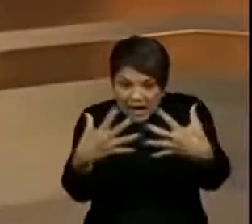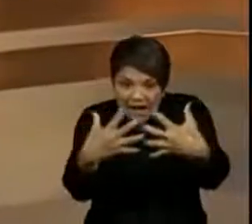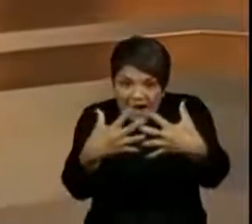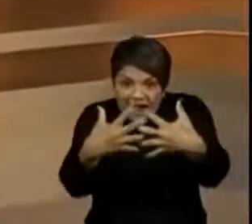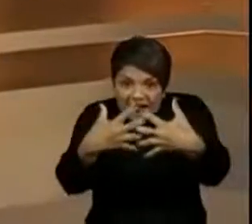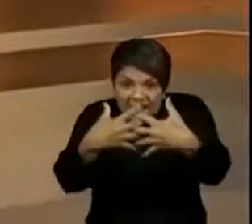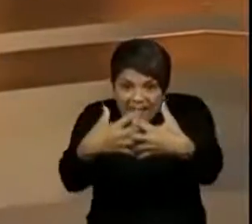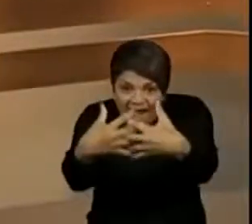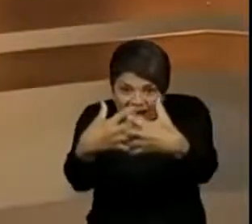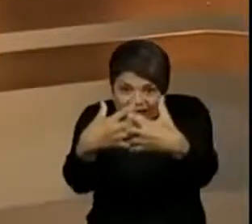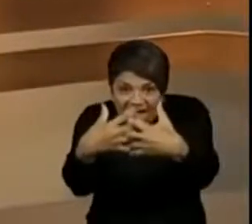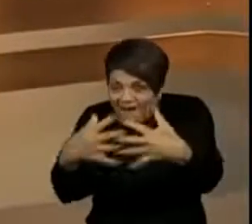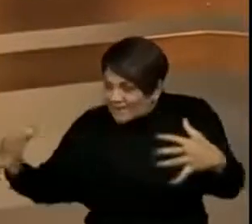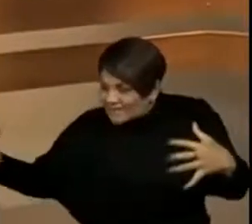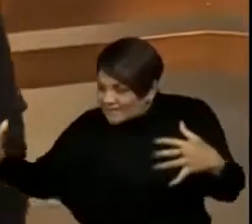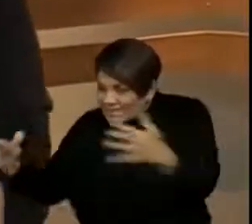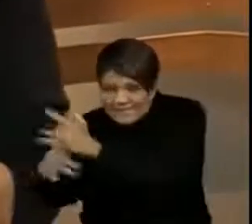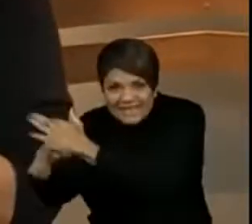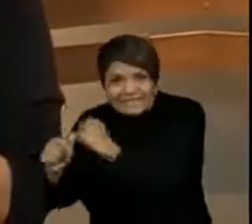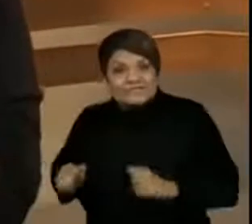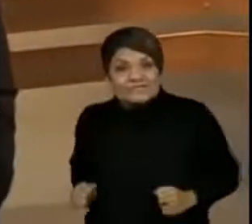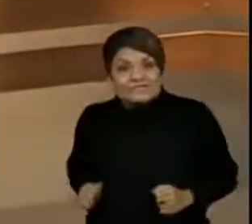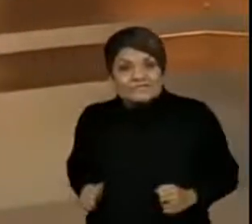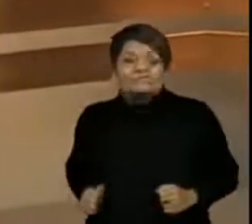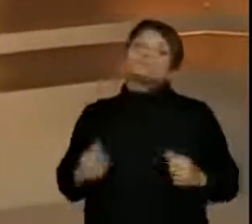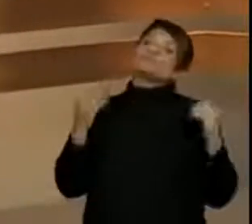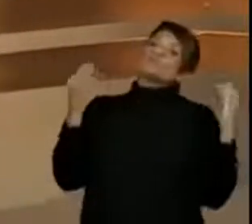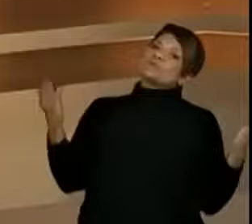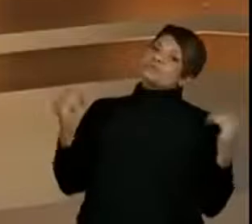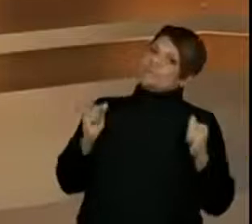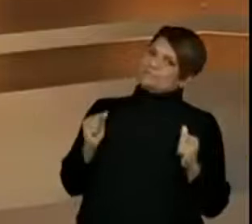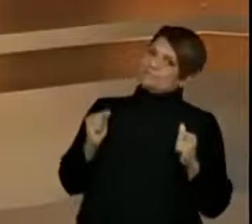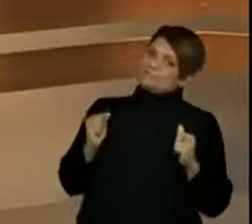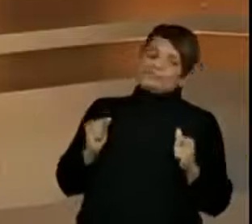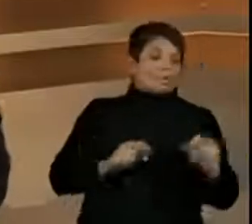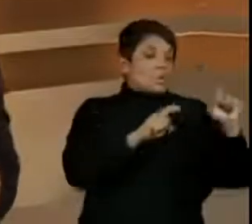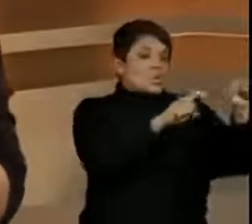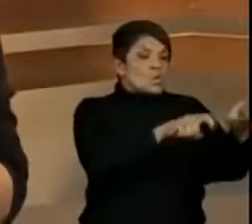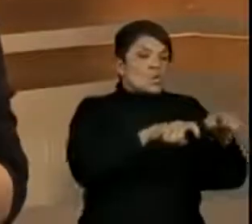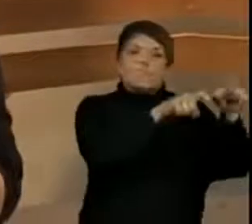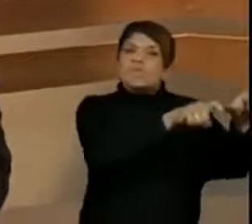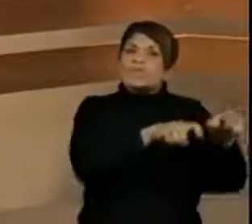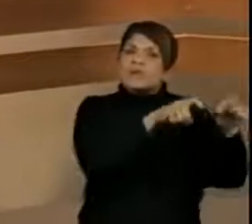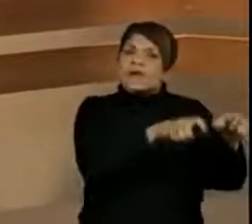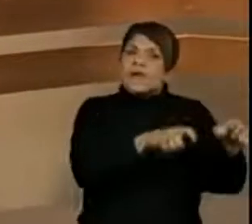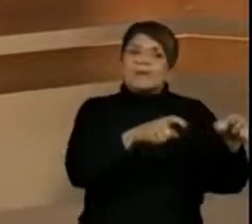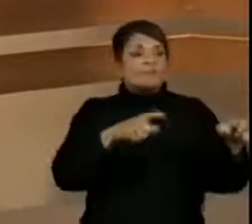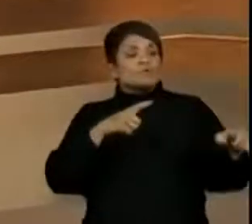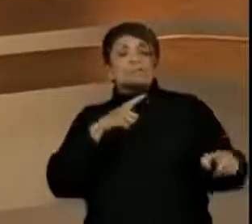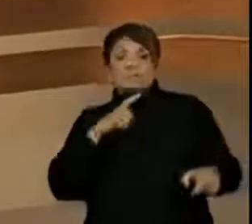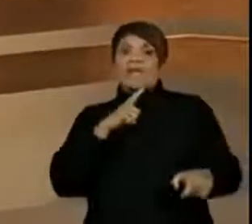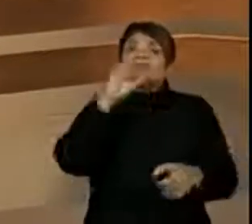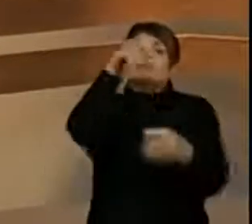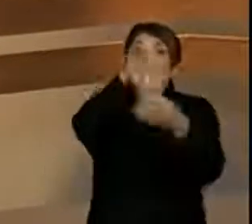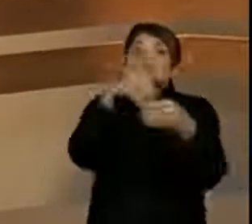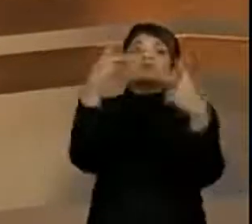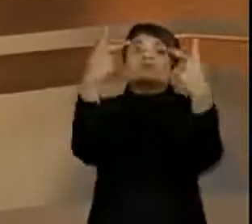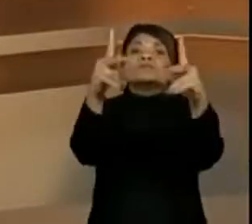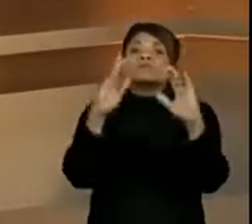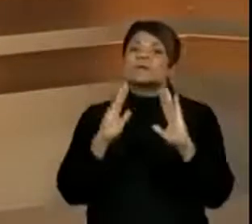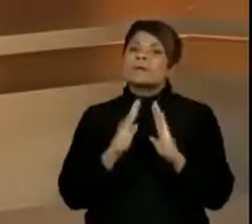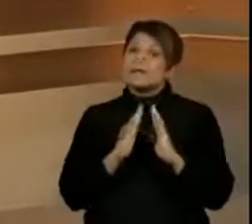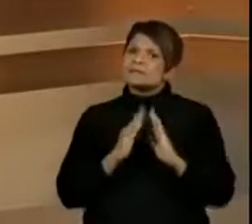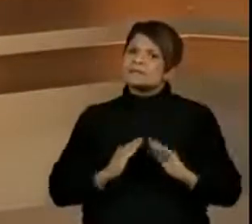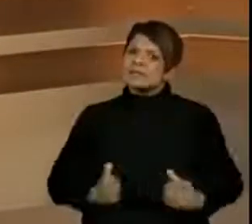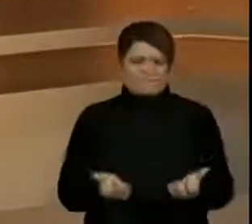casadinho com a cidade? Pois é, o campo está aí na sua casa e muitas